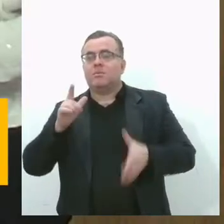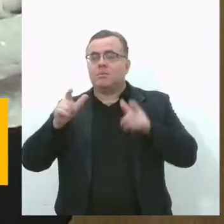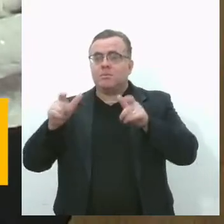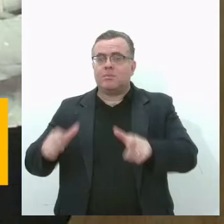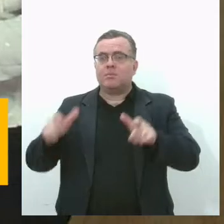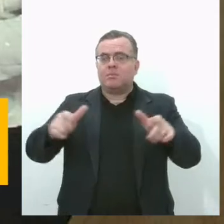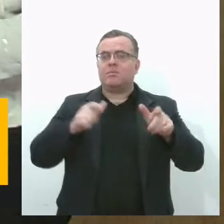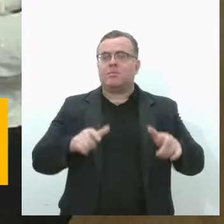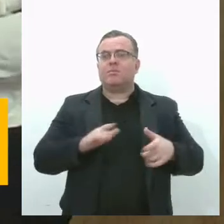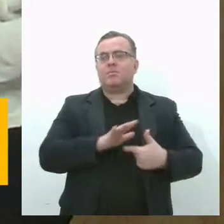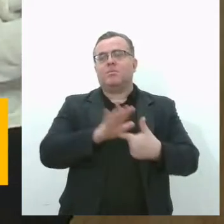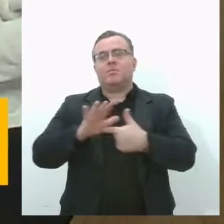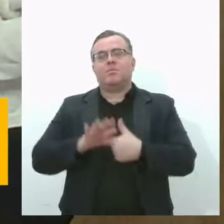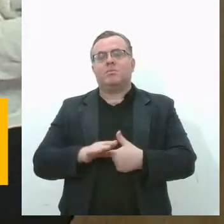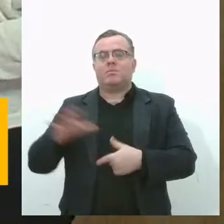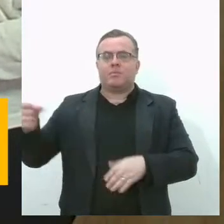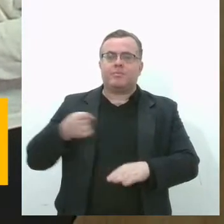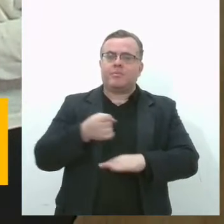demanda esse profissional.